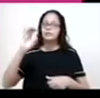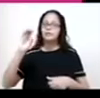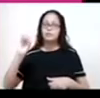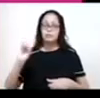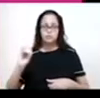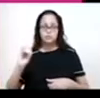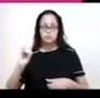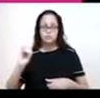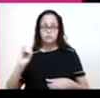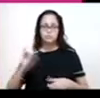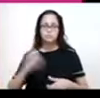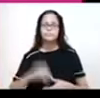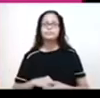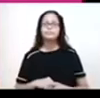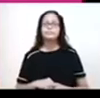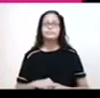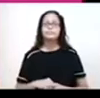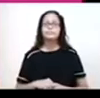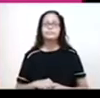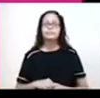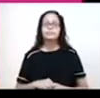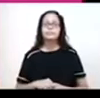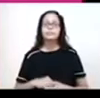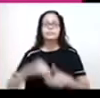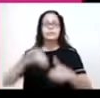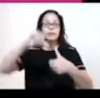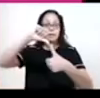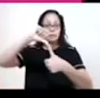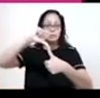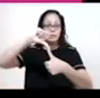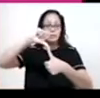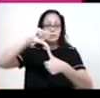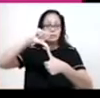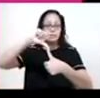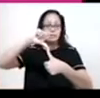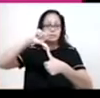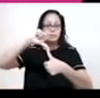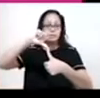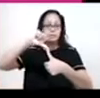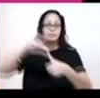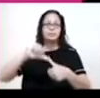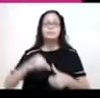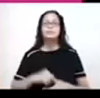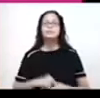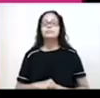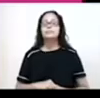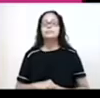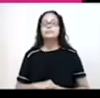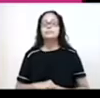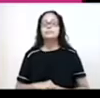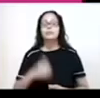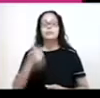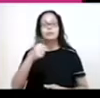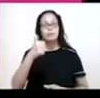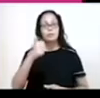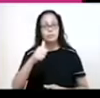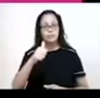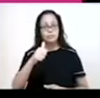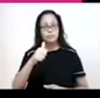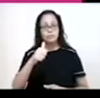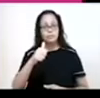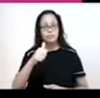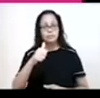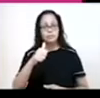América Latina. A extensão dele é 1,9. A América Central tem 21 unidades. 11